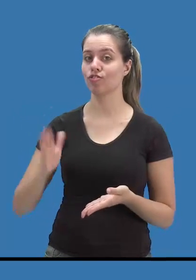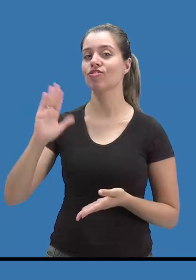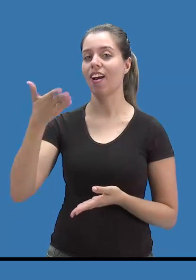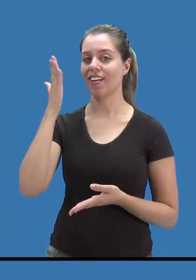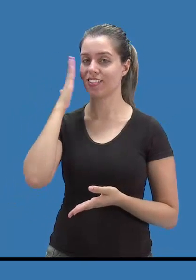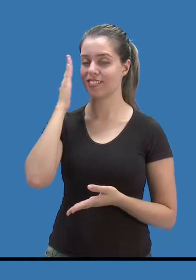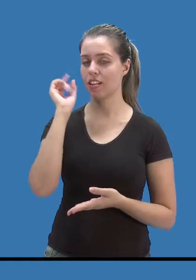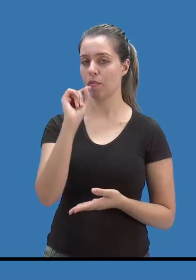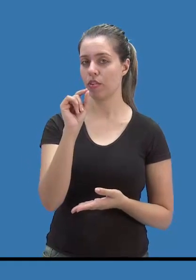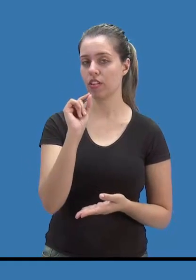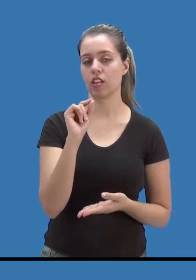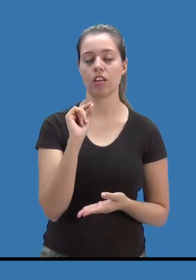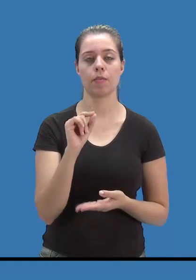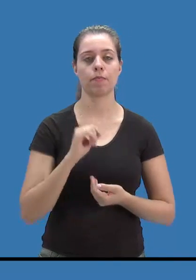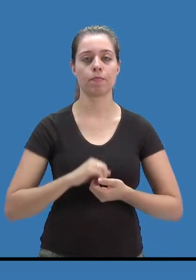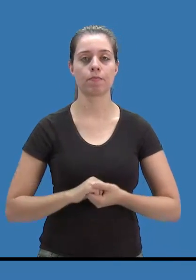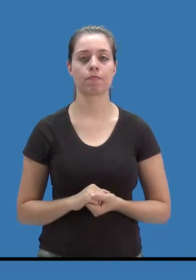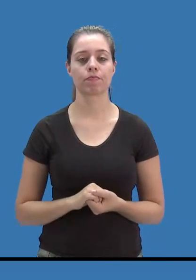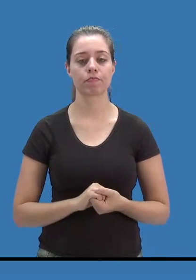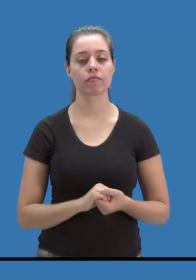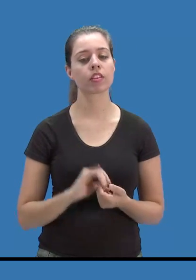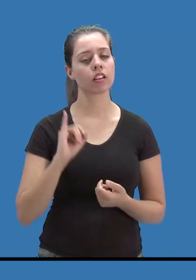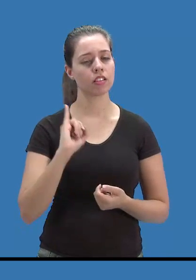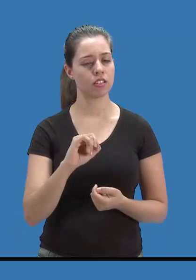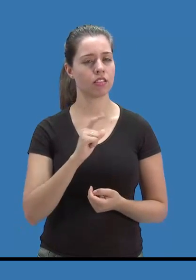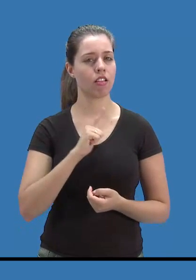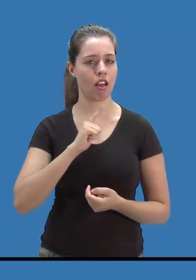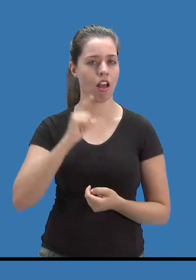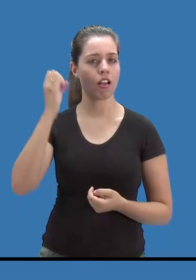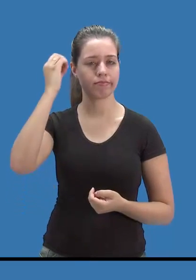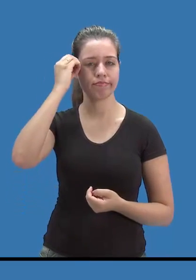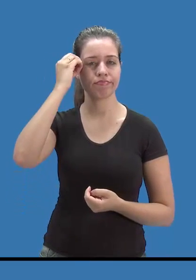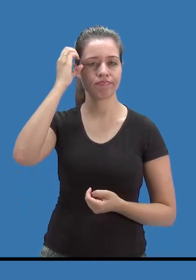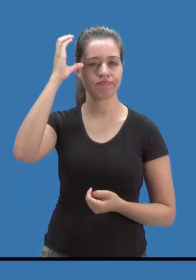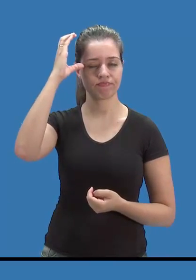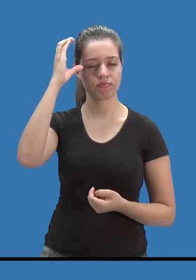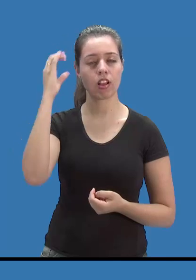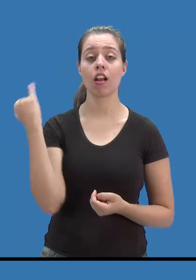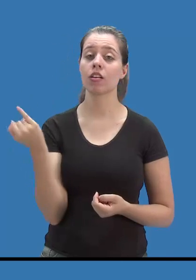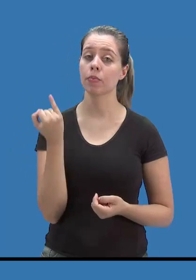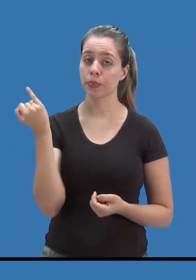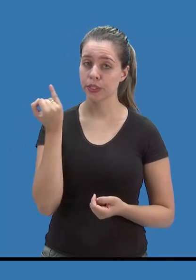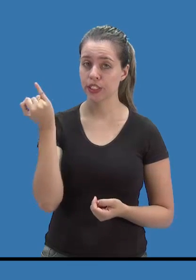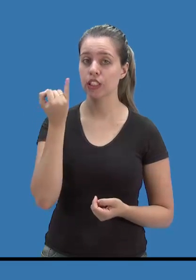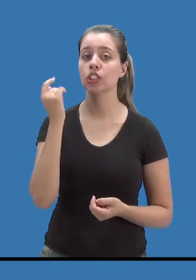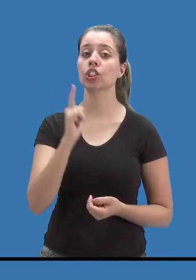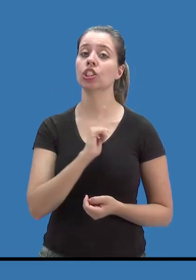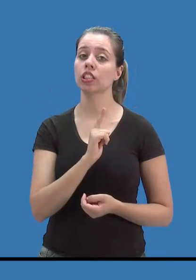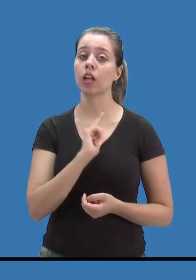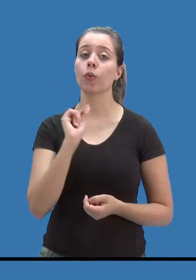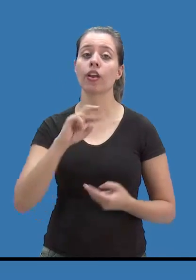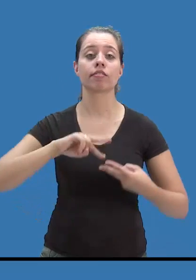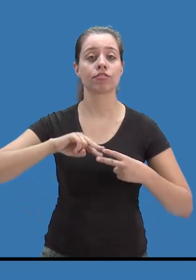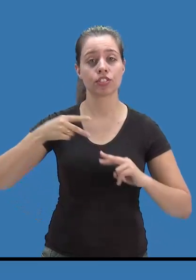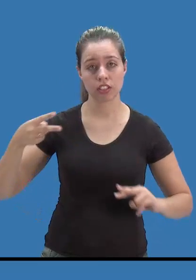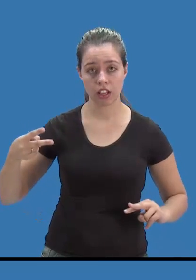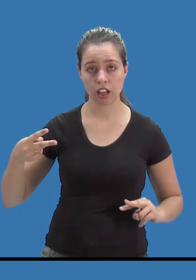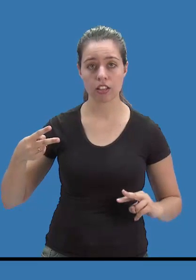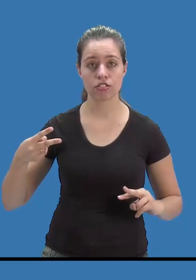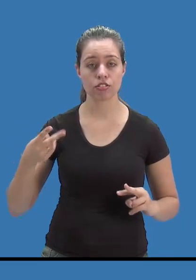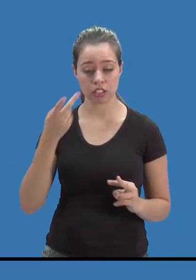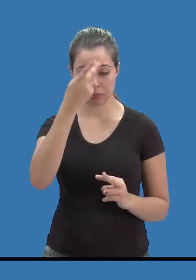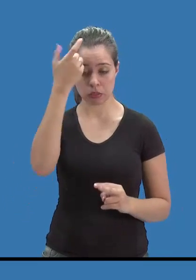resultar num comportamento superdotado, é essencial que haja tanto uma contribuição da genética,